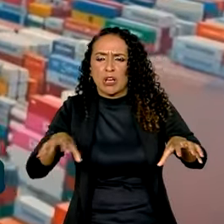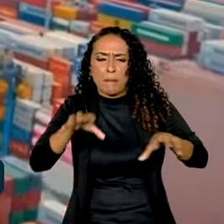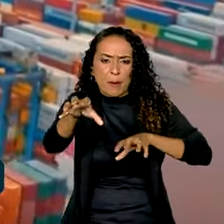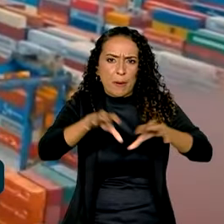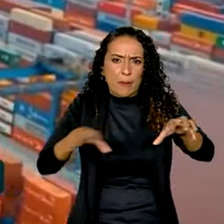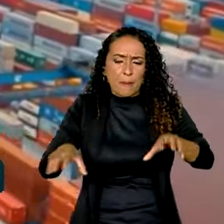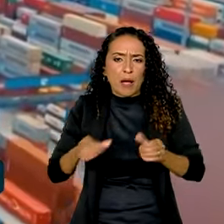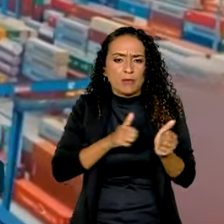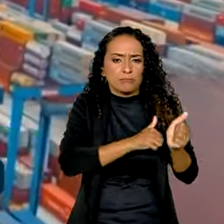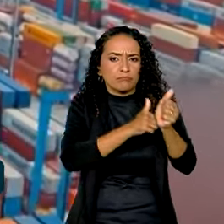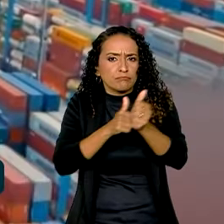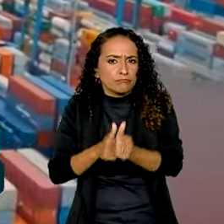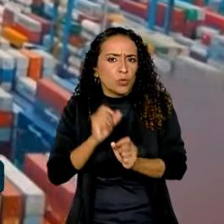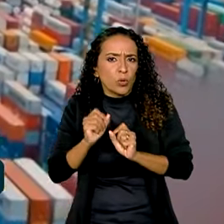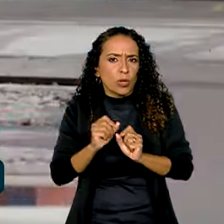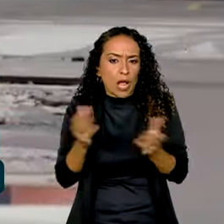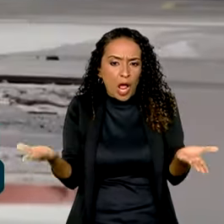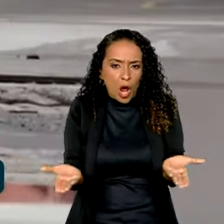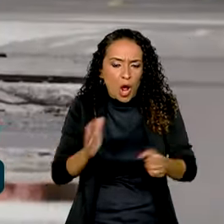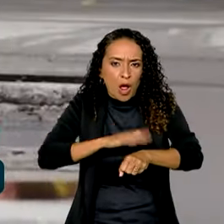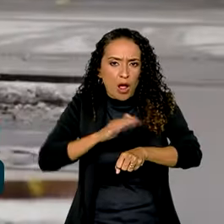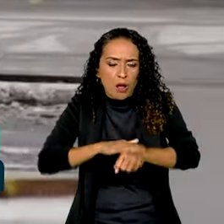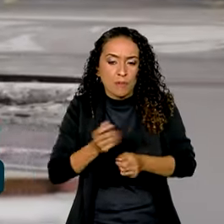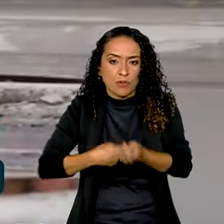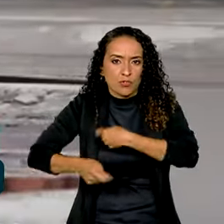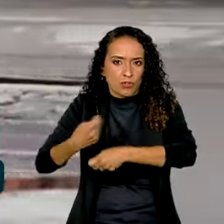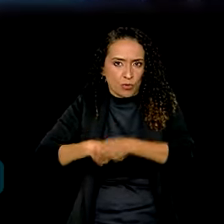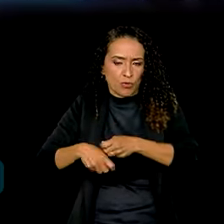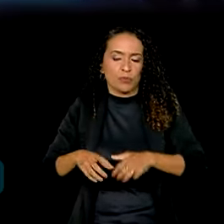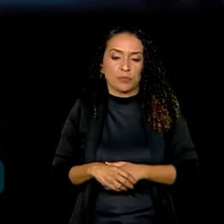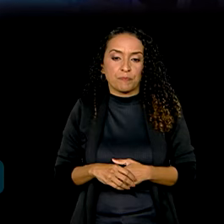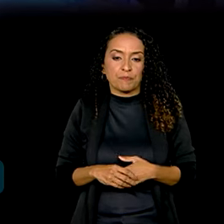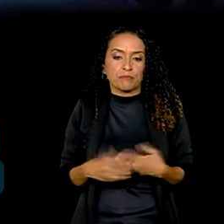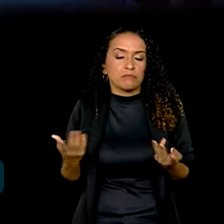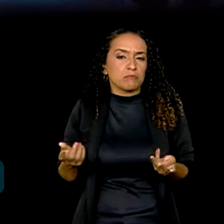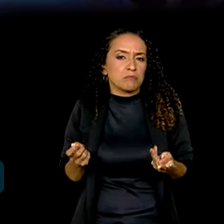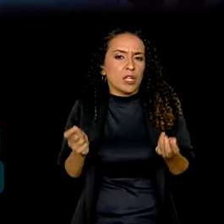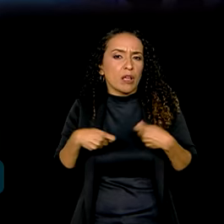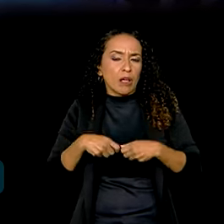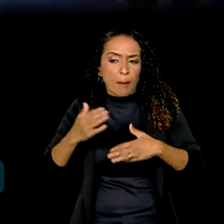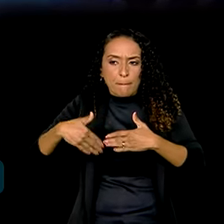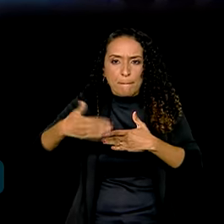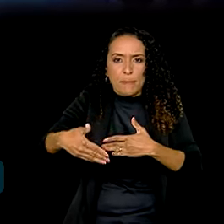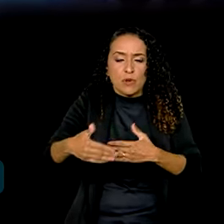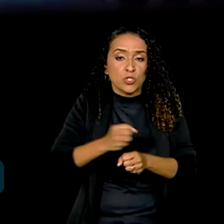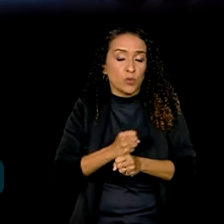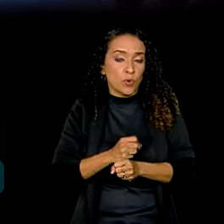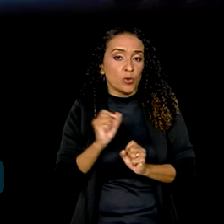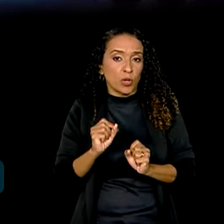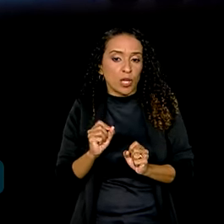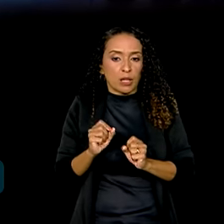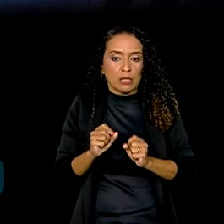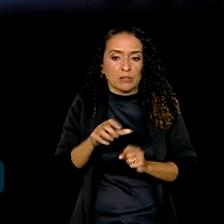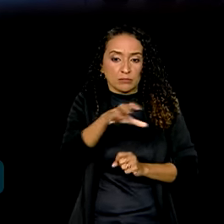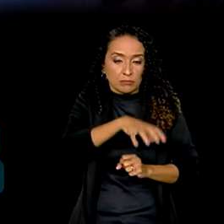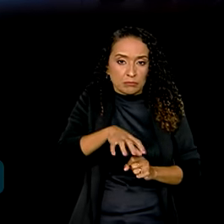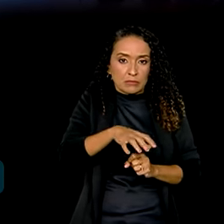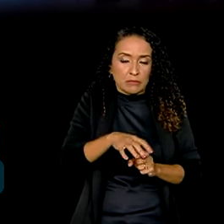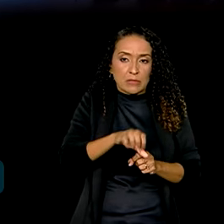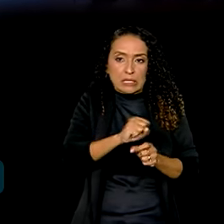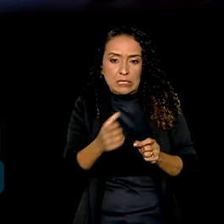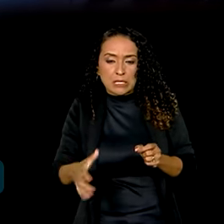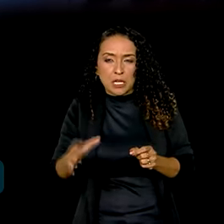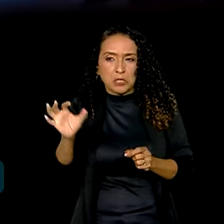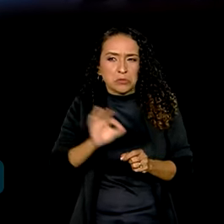acompanhar o atual cenário global de negócios. A tendência é que, nesses próximos anos, no lugar de Santos representar